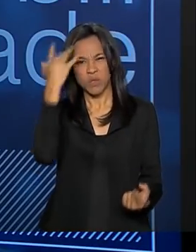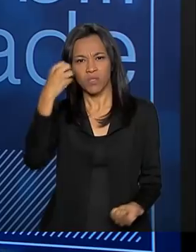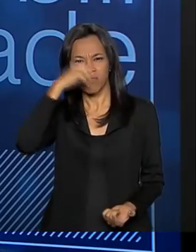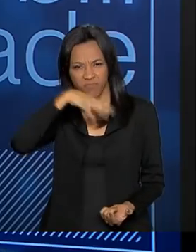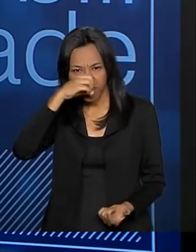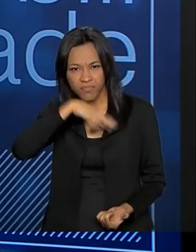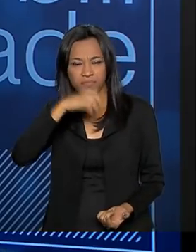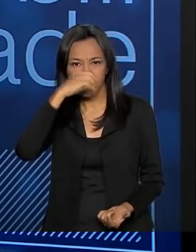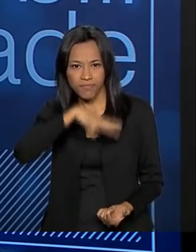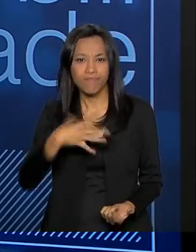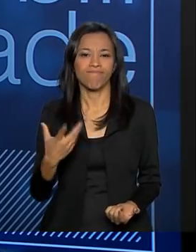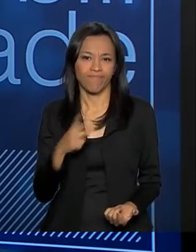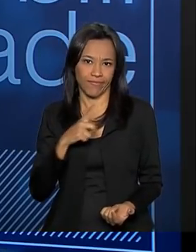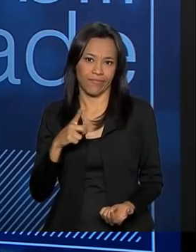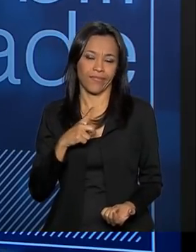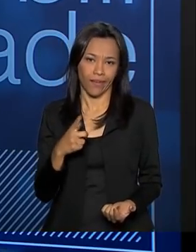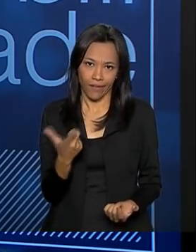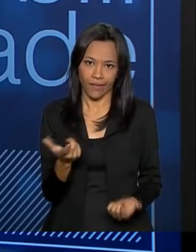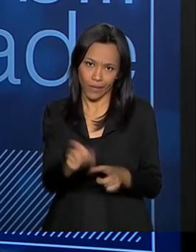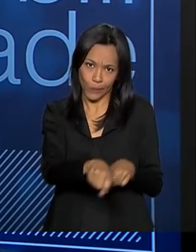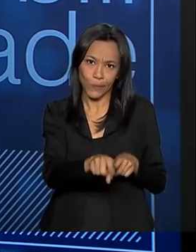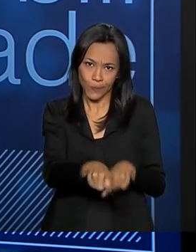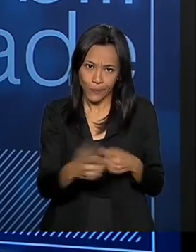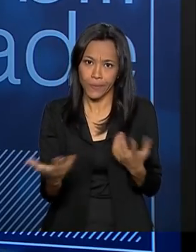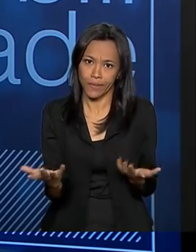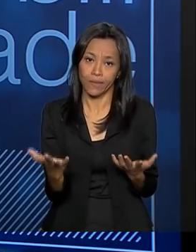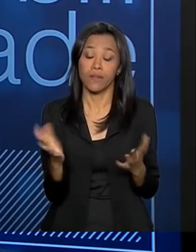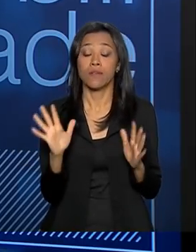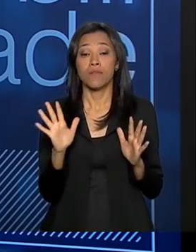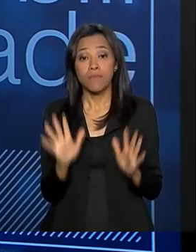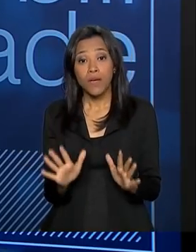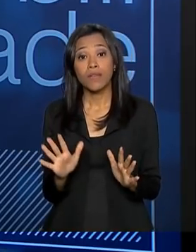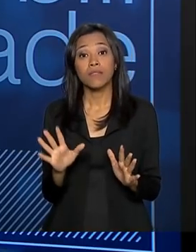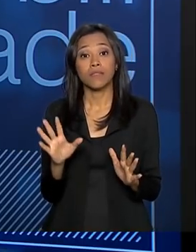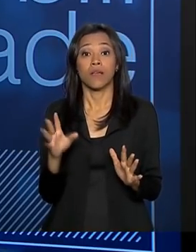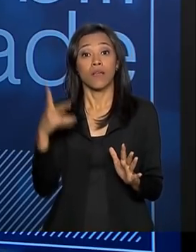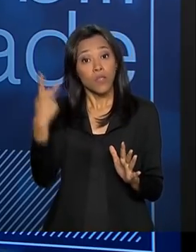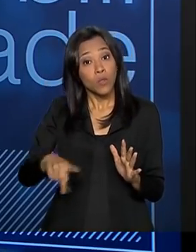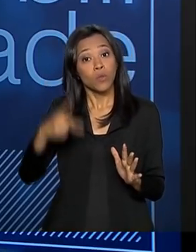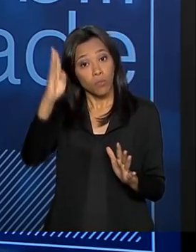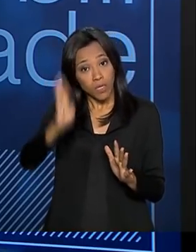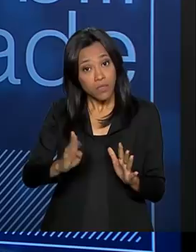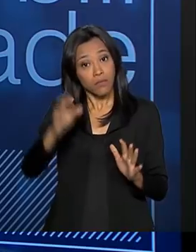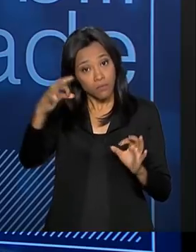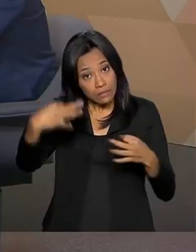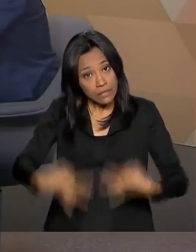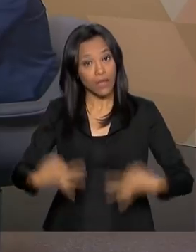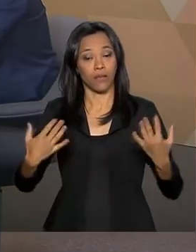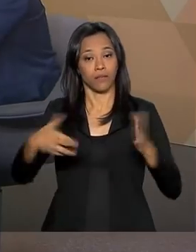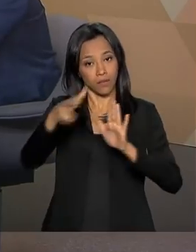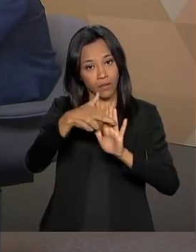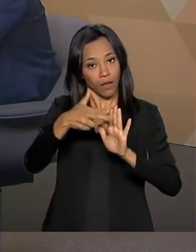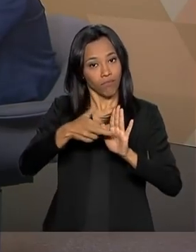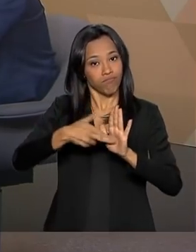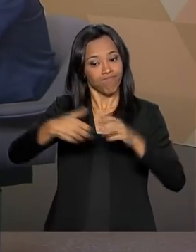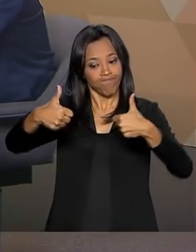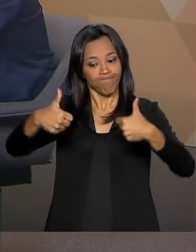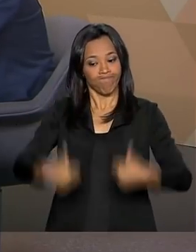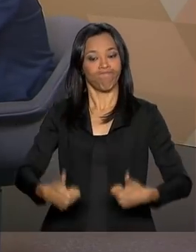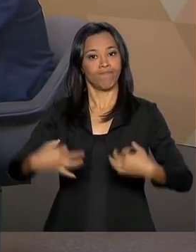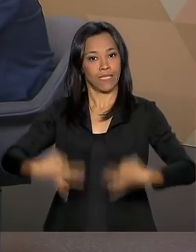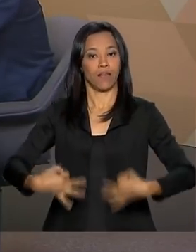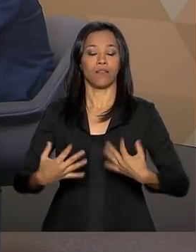a gente sempre vai ter pontualmente, é uma agricultura ambientalmente correta. Então, que o nosso